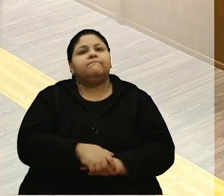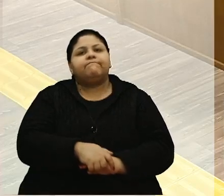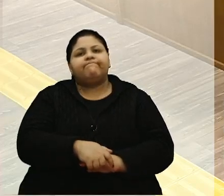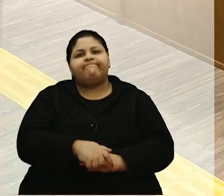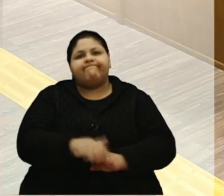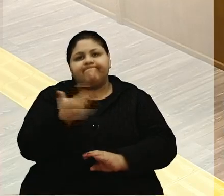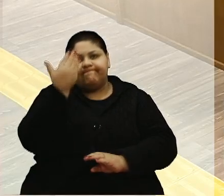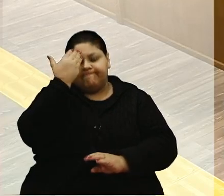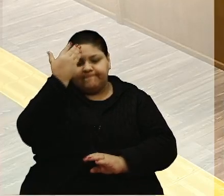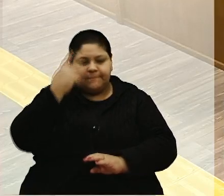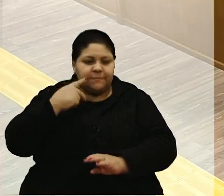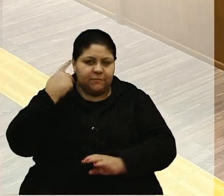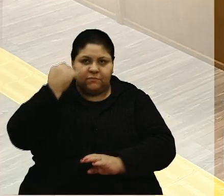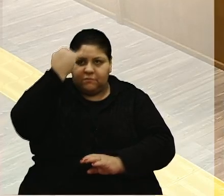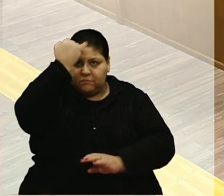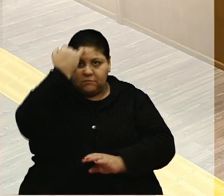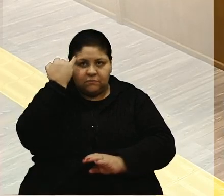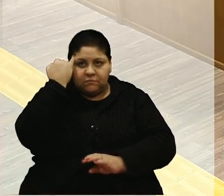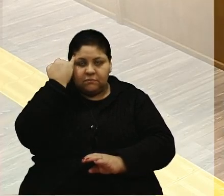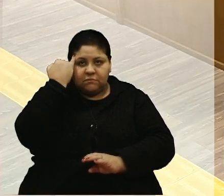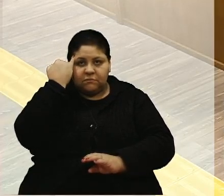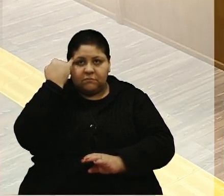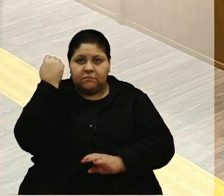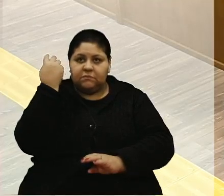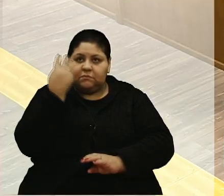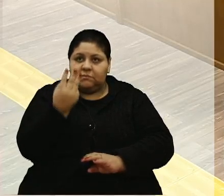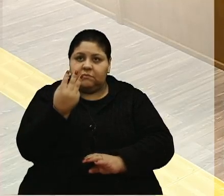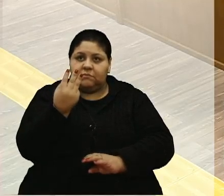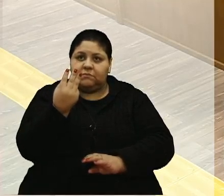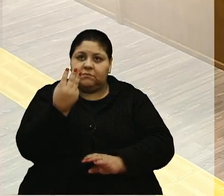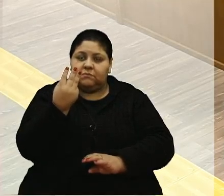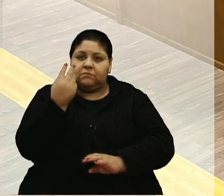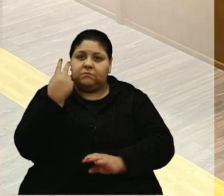Obrigada, vereador D'Ambros. Com 3 horas e 2 minutos, regimentação.